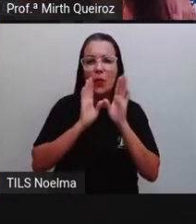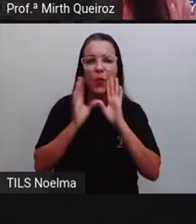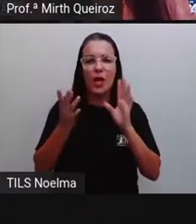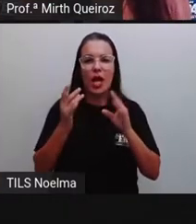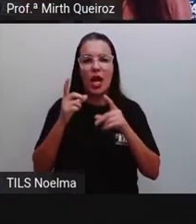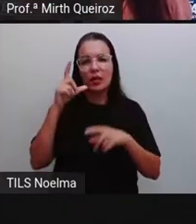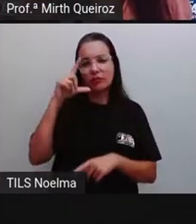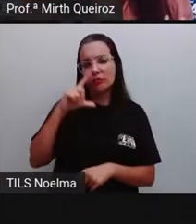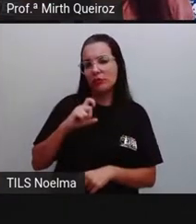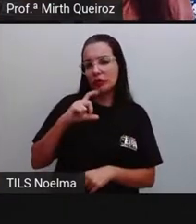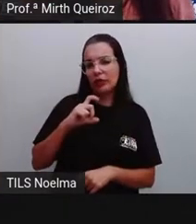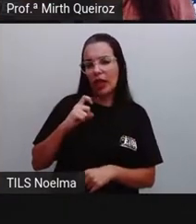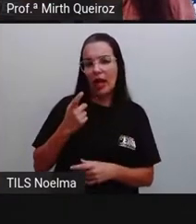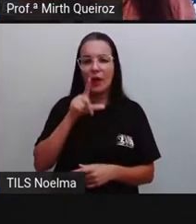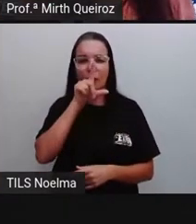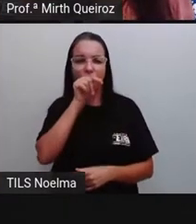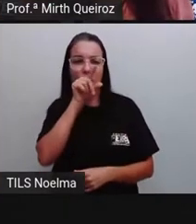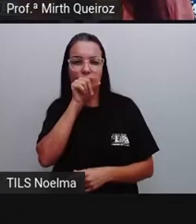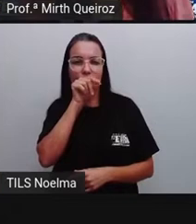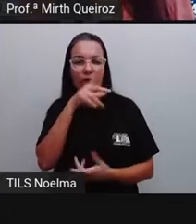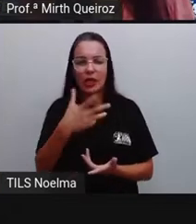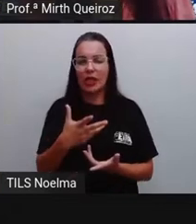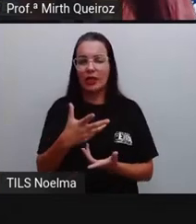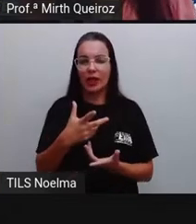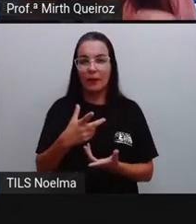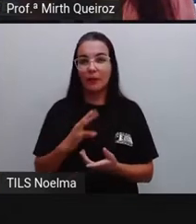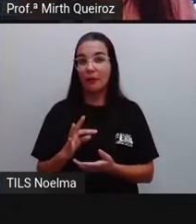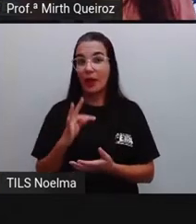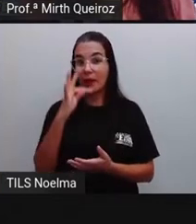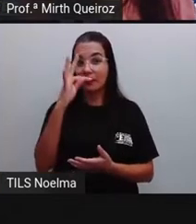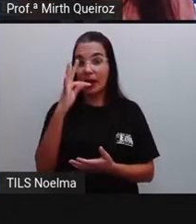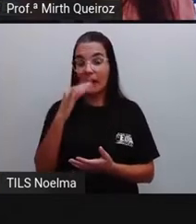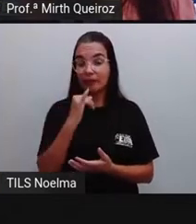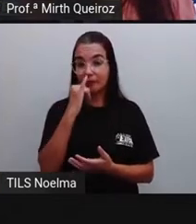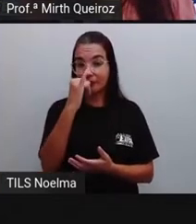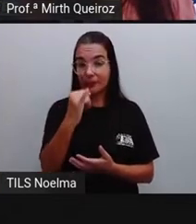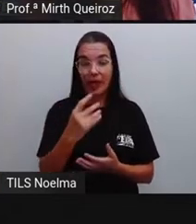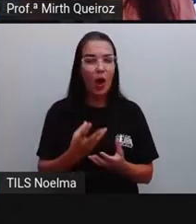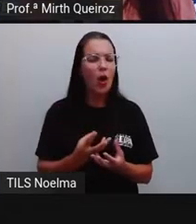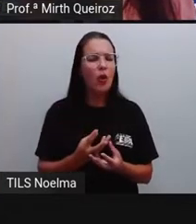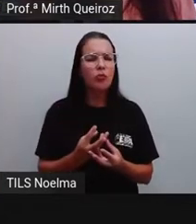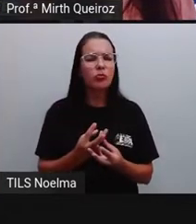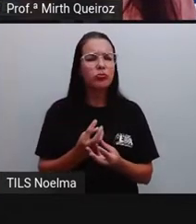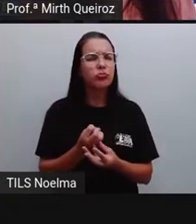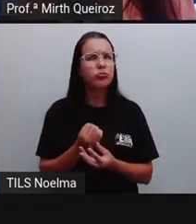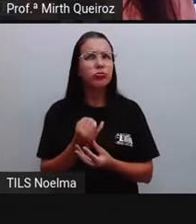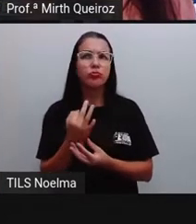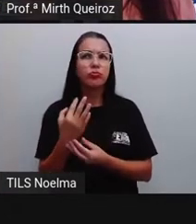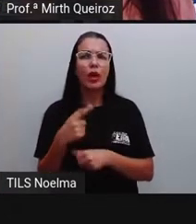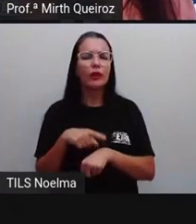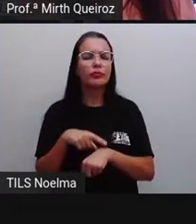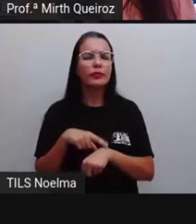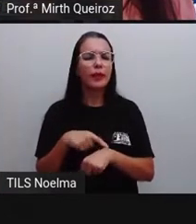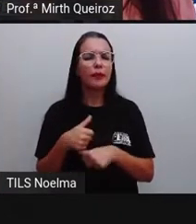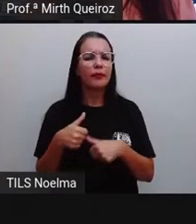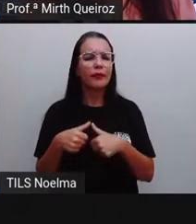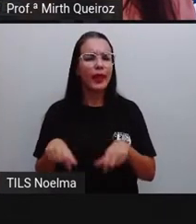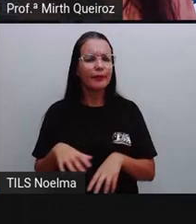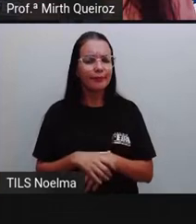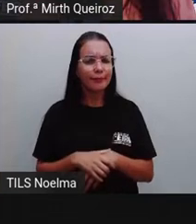Instagram, Twitter, Telegram? Quanto tempo vocês gastam aí nas redes sociais?